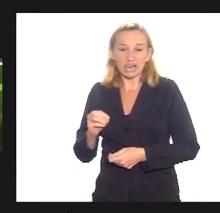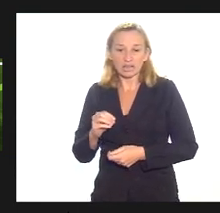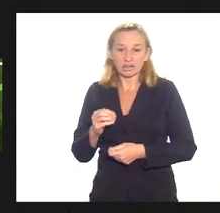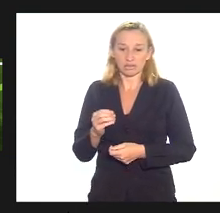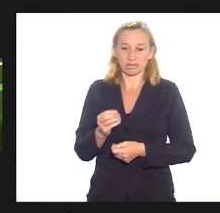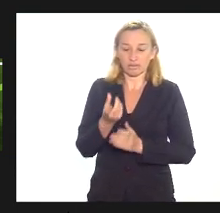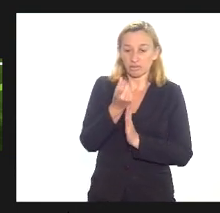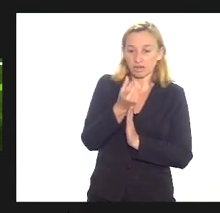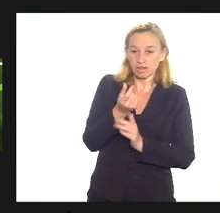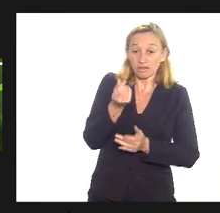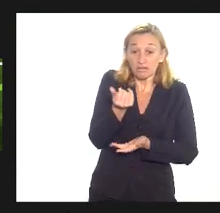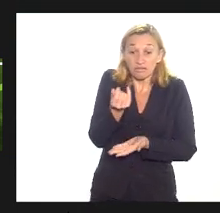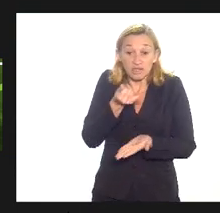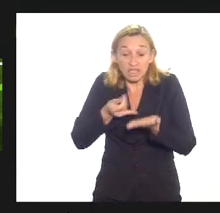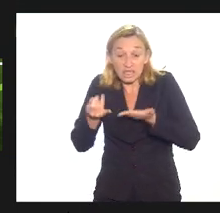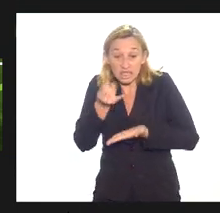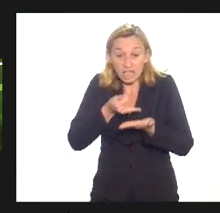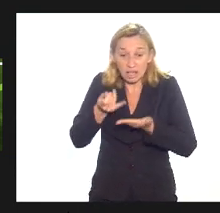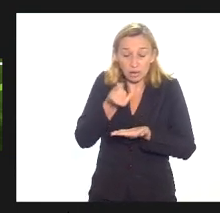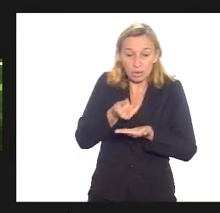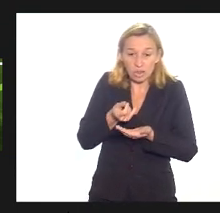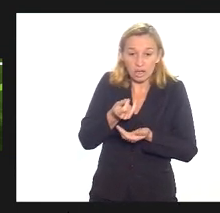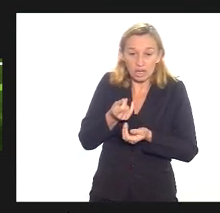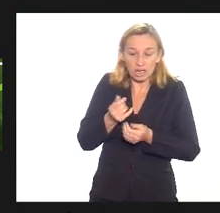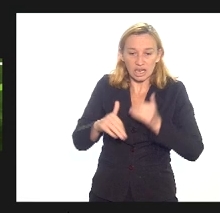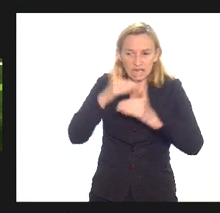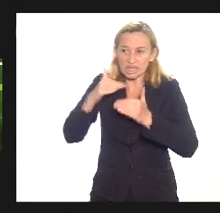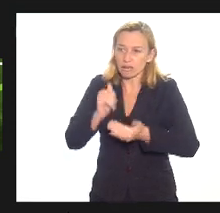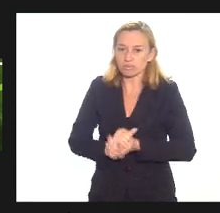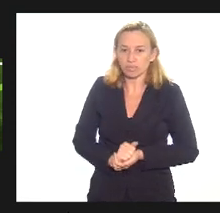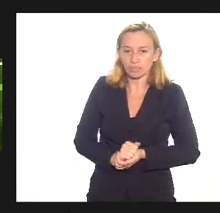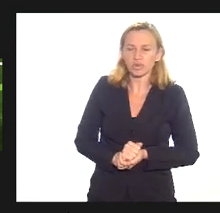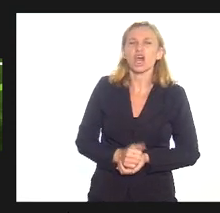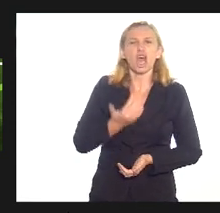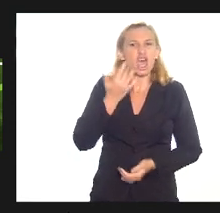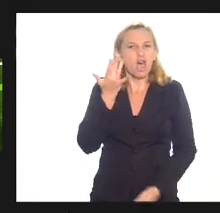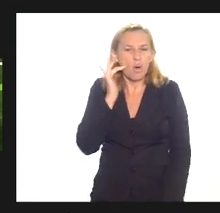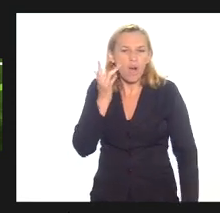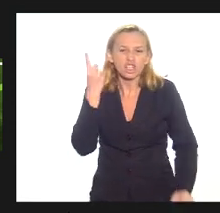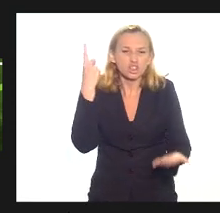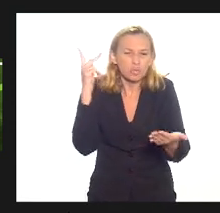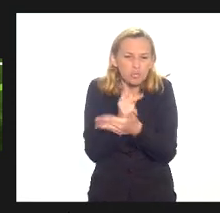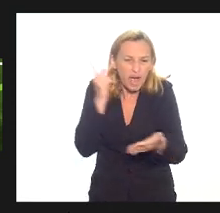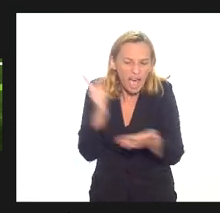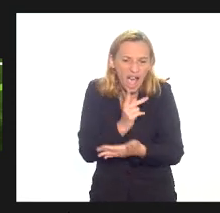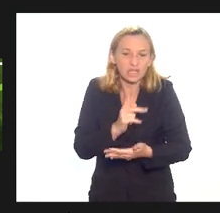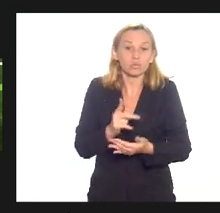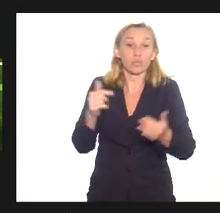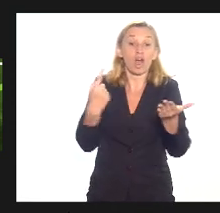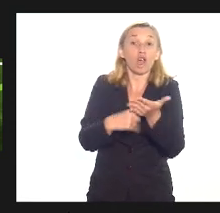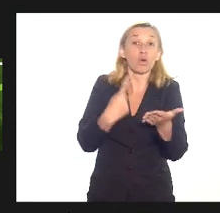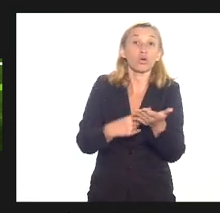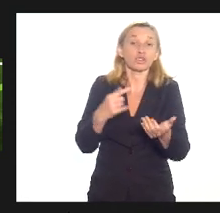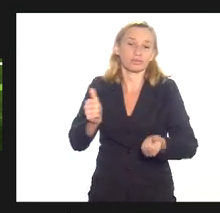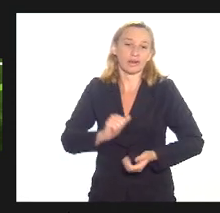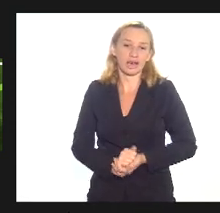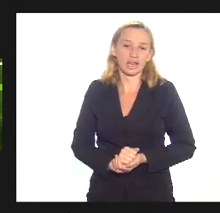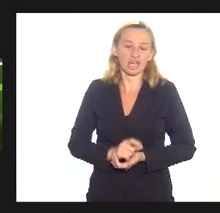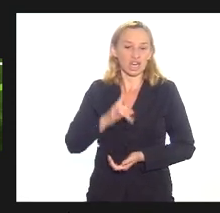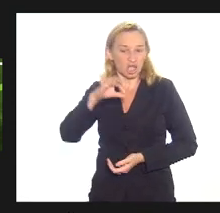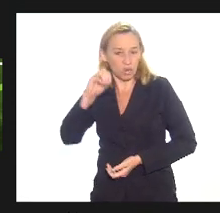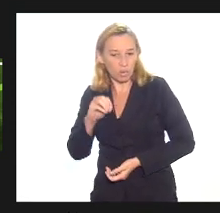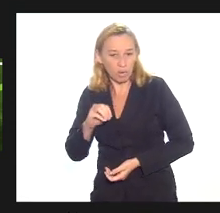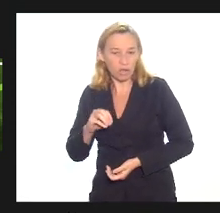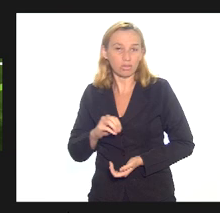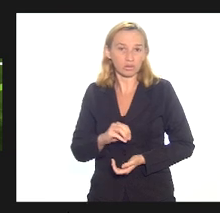pergunta lá o pessoalzinho dele eu acho uma covardia que está se fazendo esse acordo hoje do jeito que está e o Cláudio merece